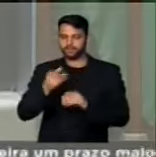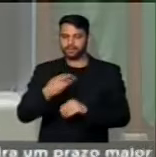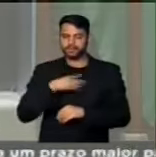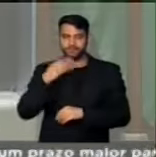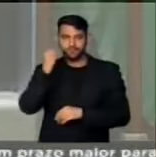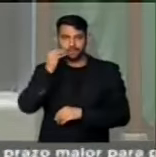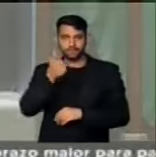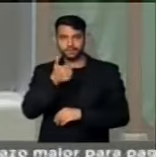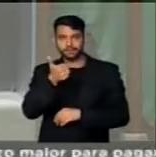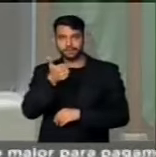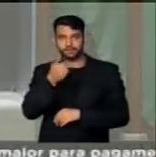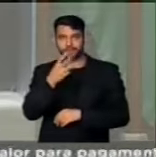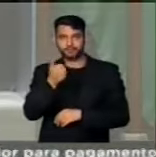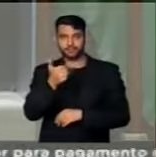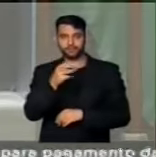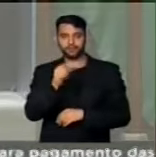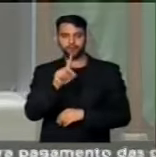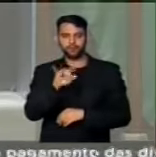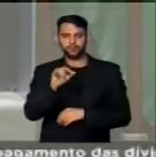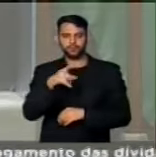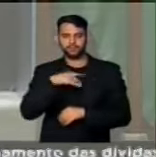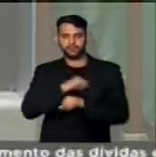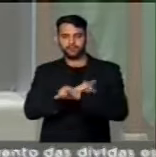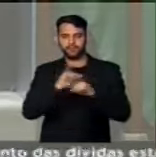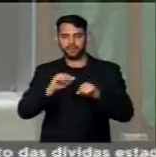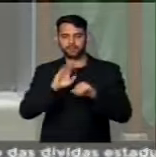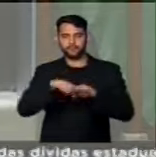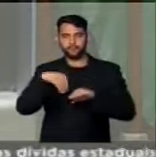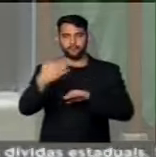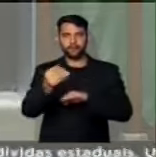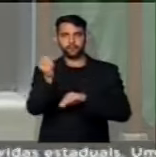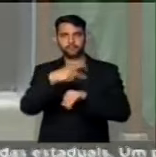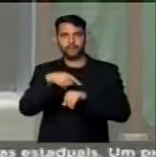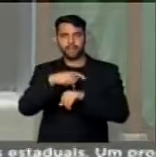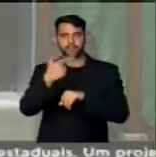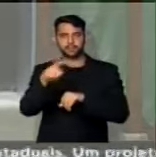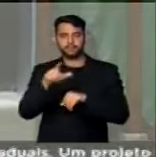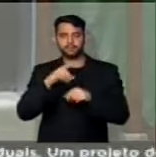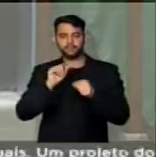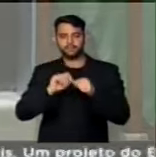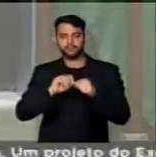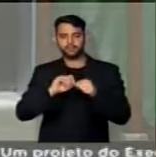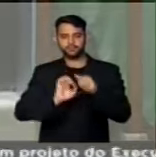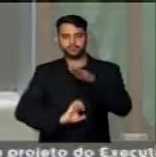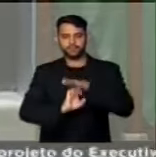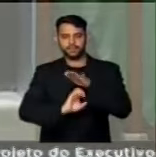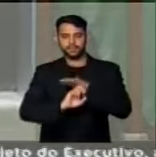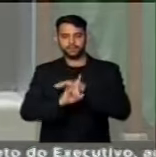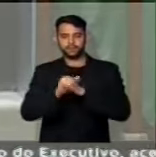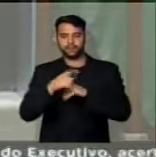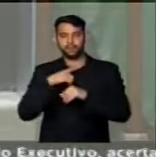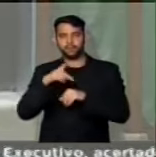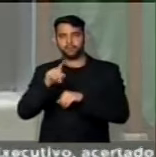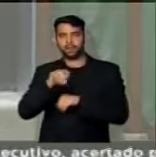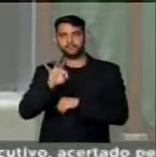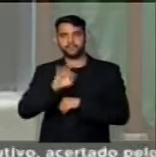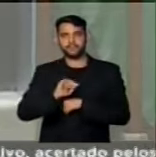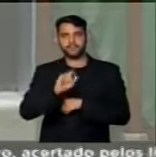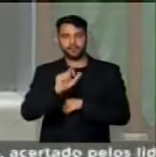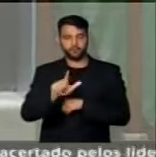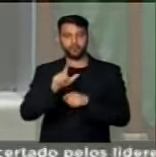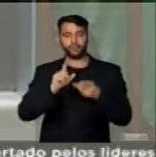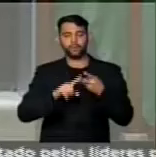tem 13 contas registradas fora do país em nome de offshores. São paraísos fiscais.